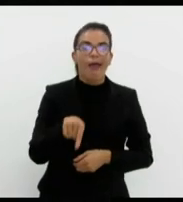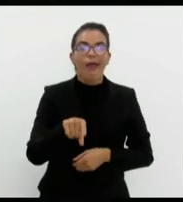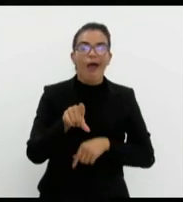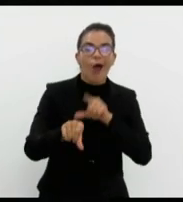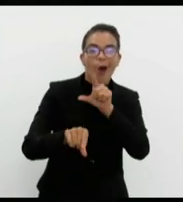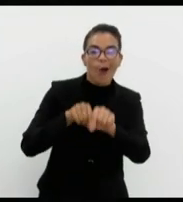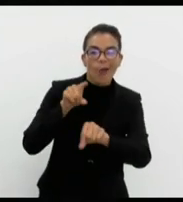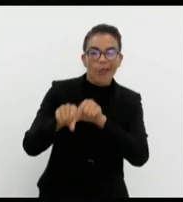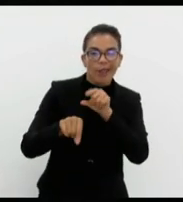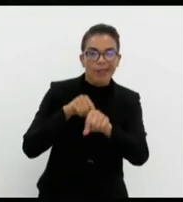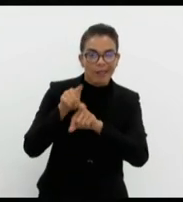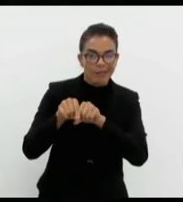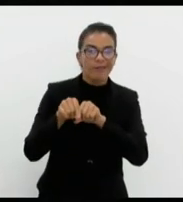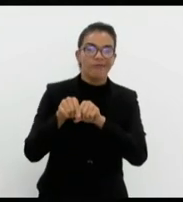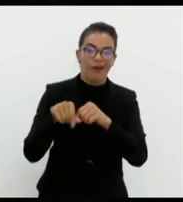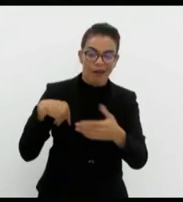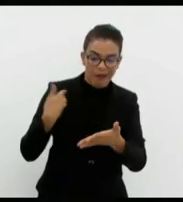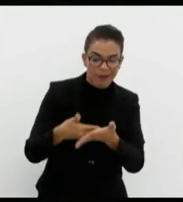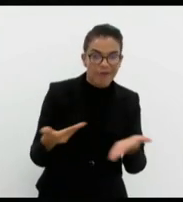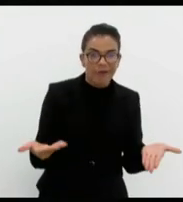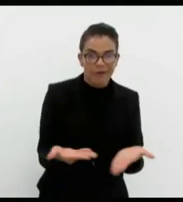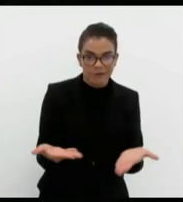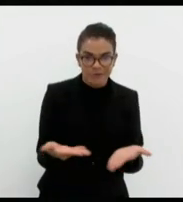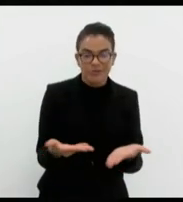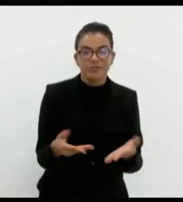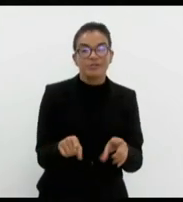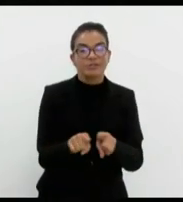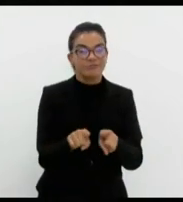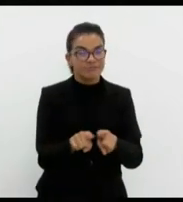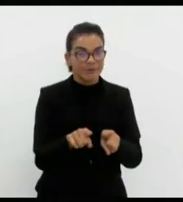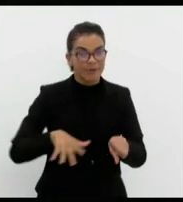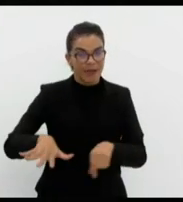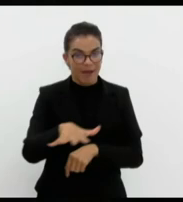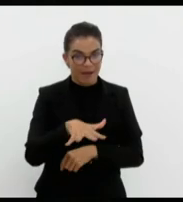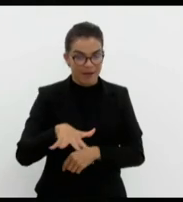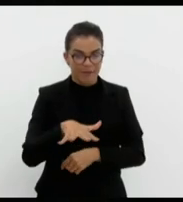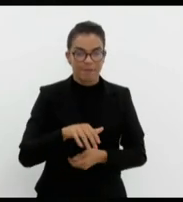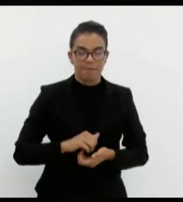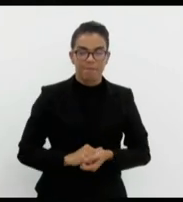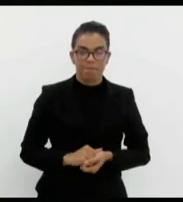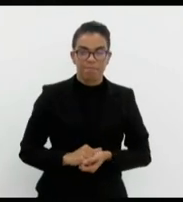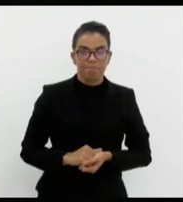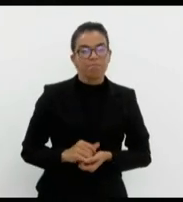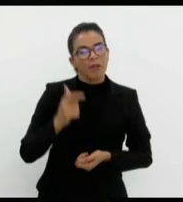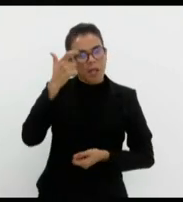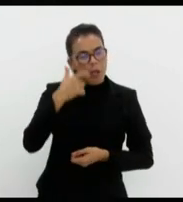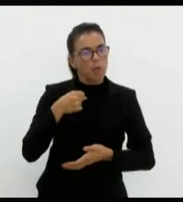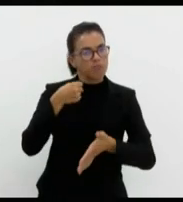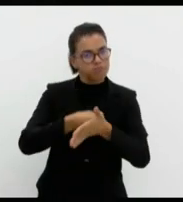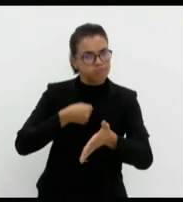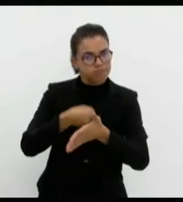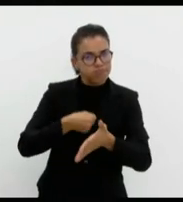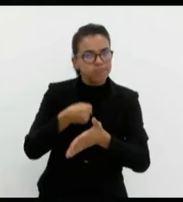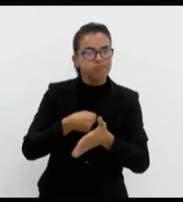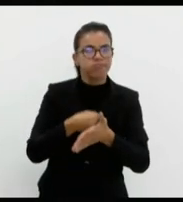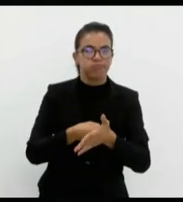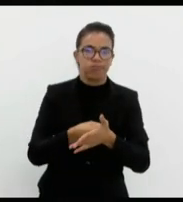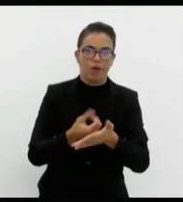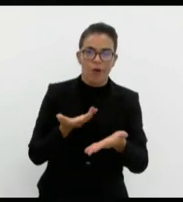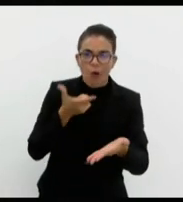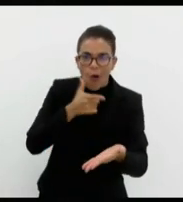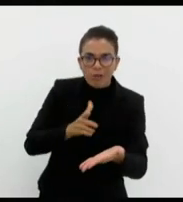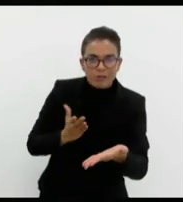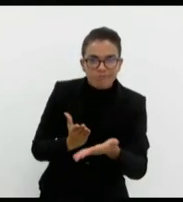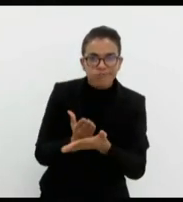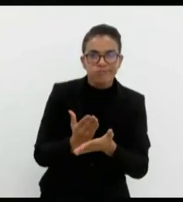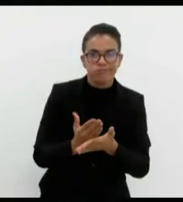transporte regular existente até os dias de hoje em muitas áreas da região. Desde então, eu passei a lutar pela regulamentação desse tipo de